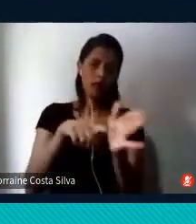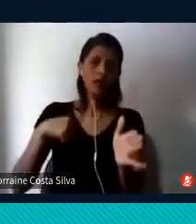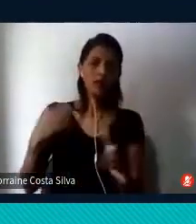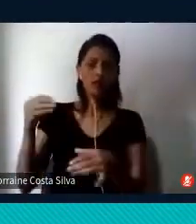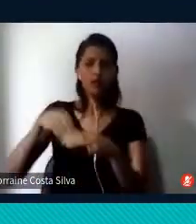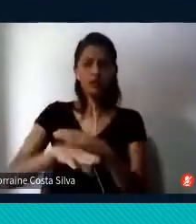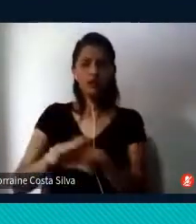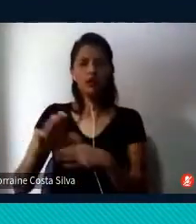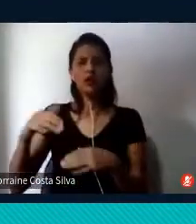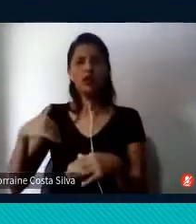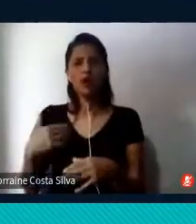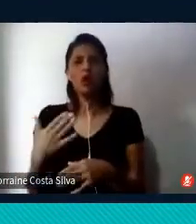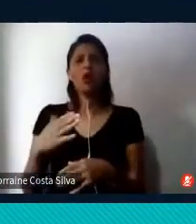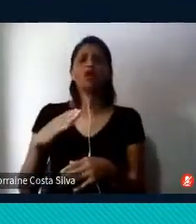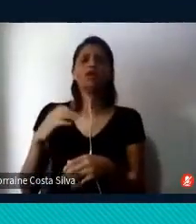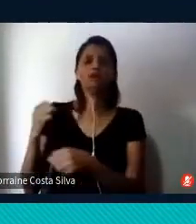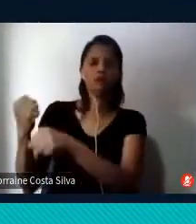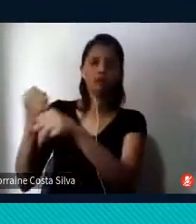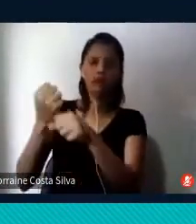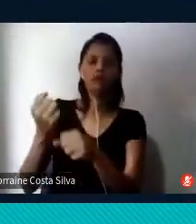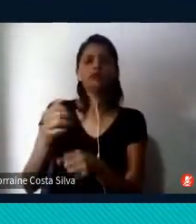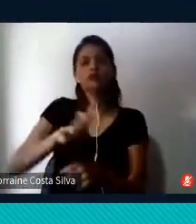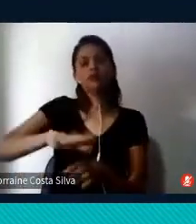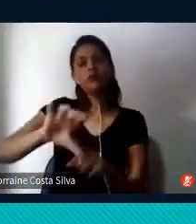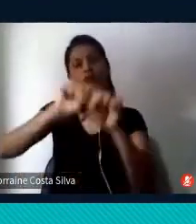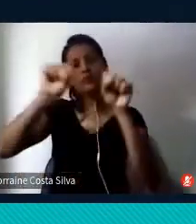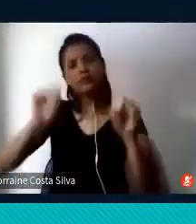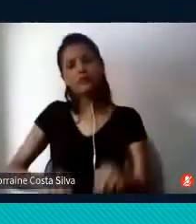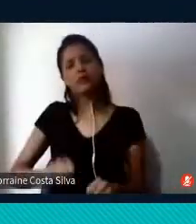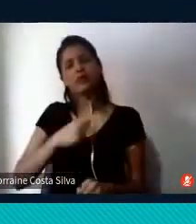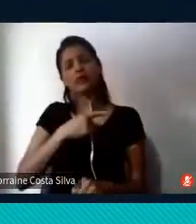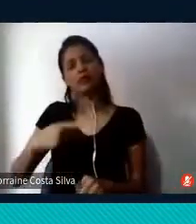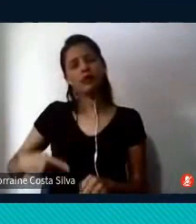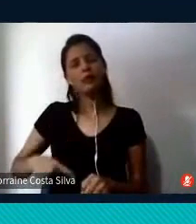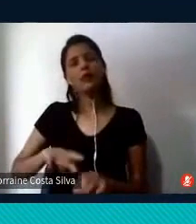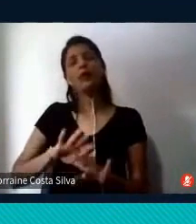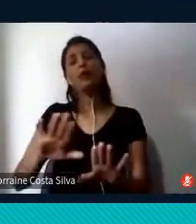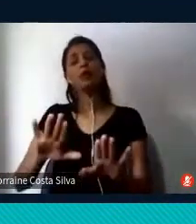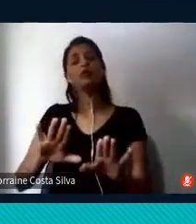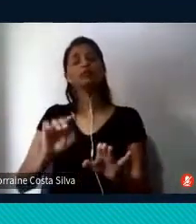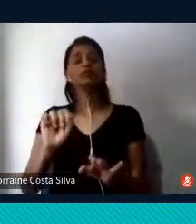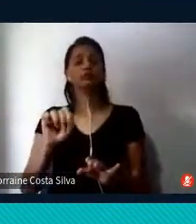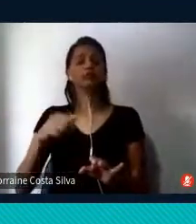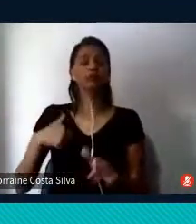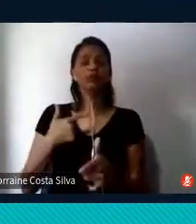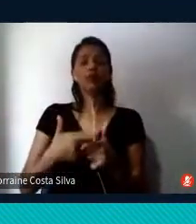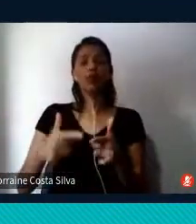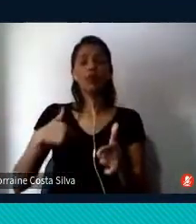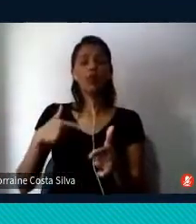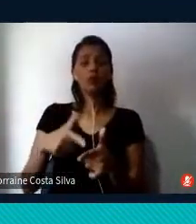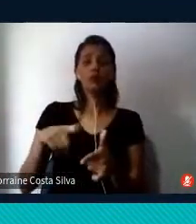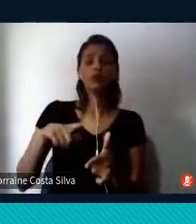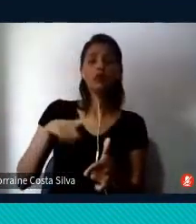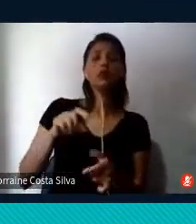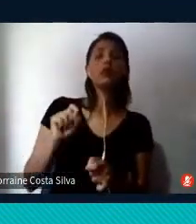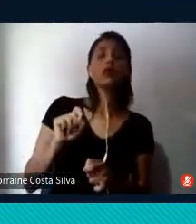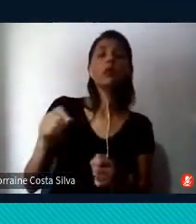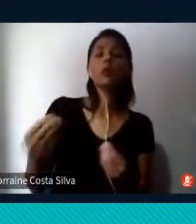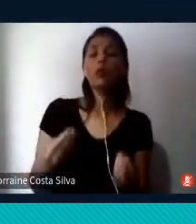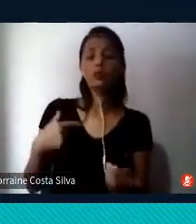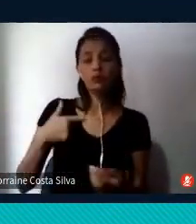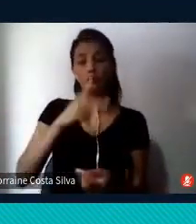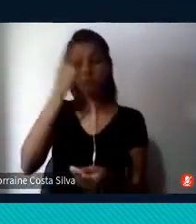sociologia do problema público, ou seja, um problema, ele só existe quando alguém identifica esse problema como um problema.